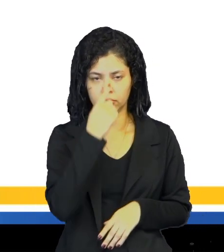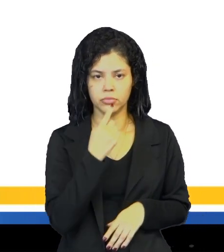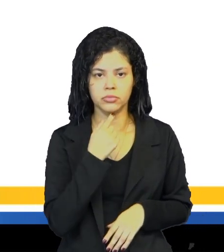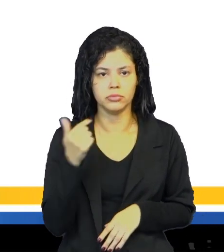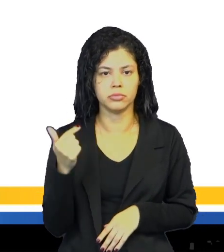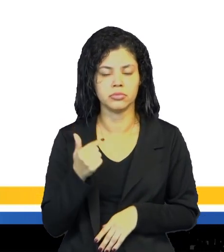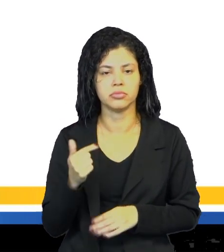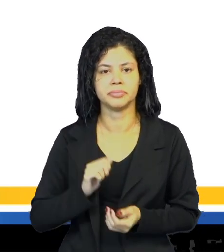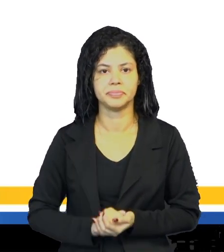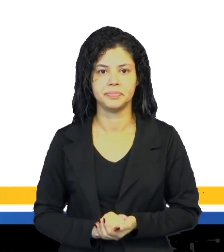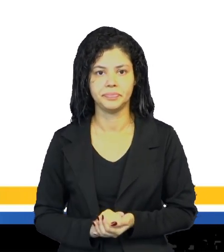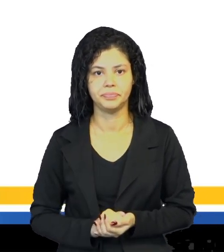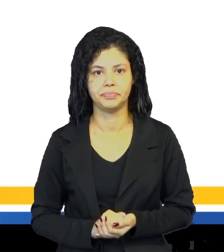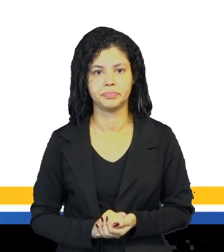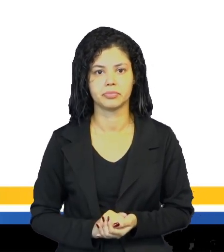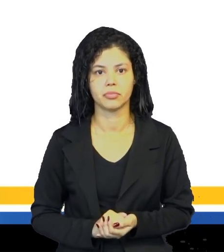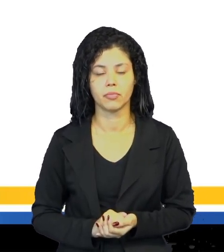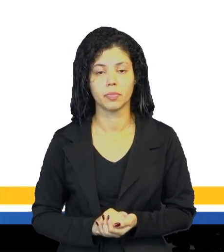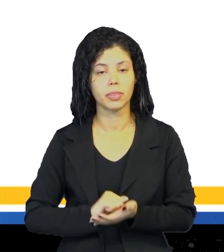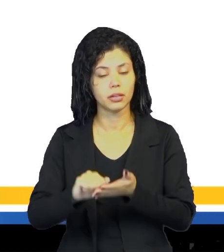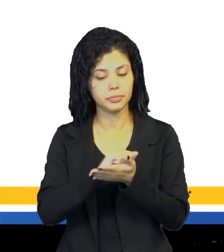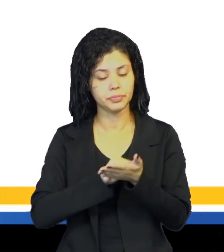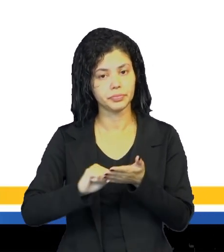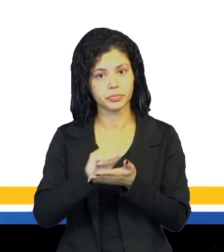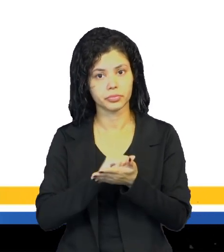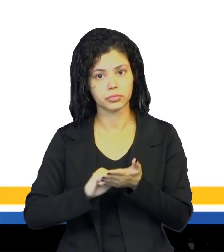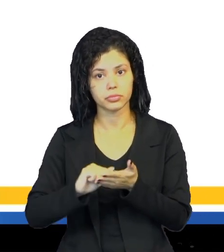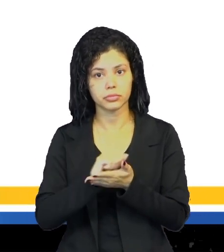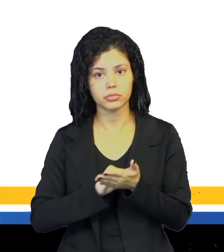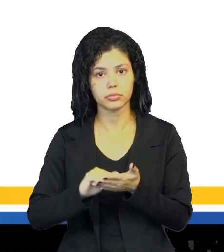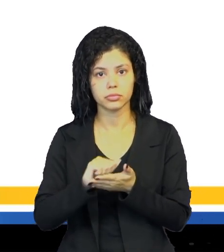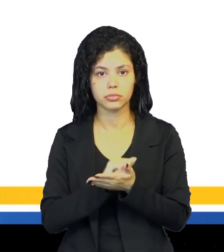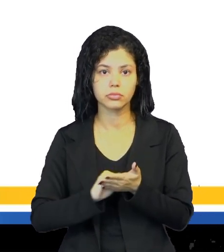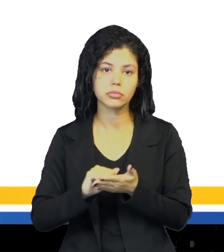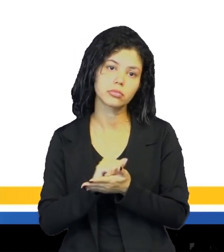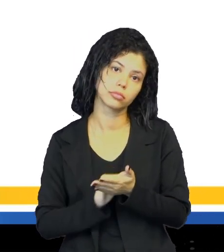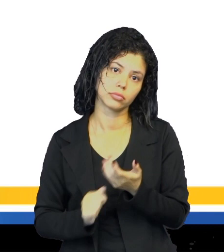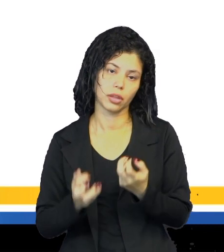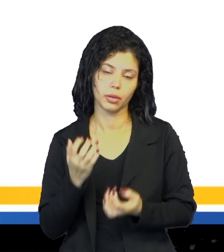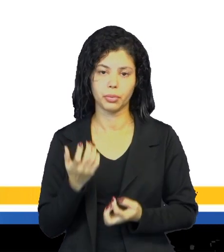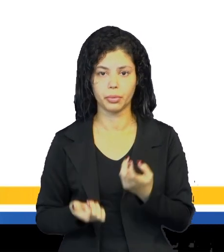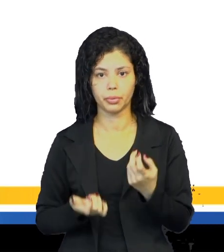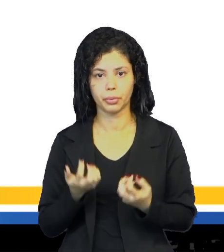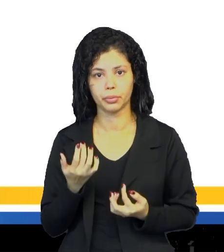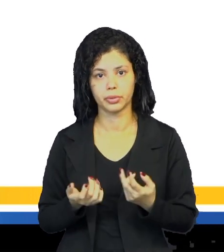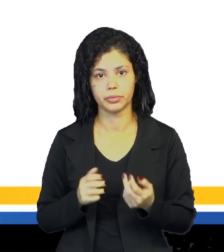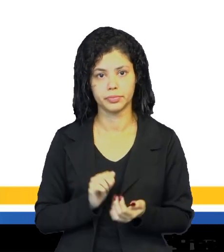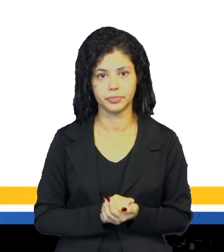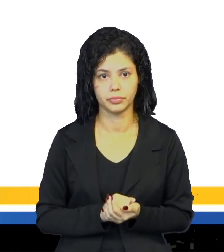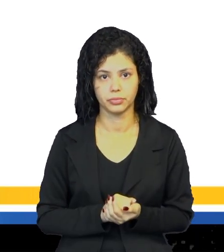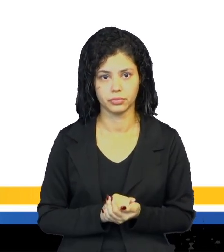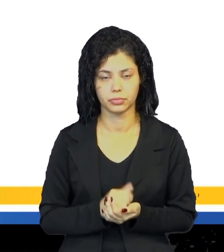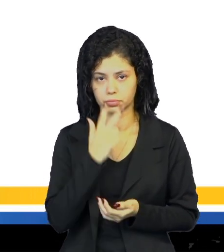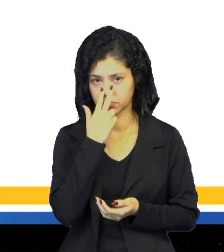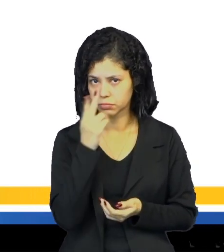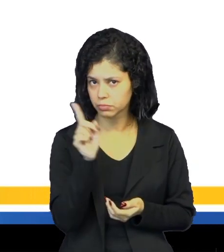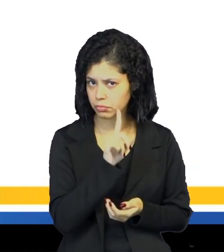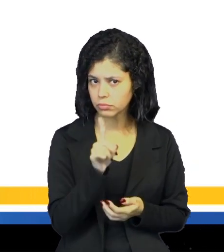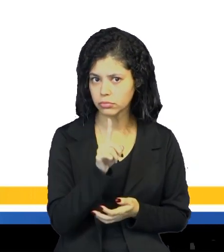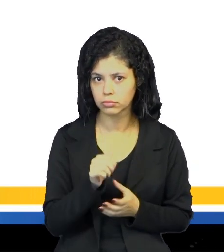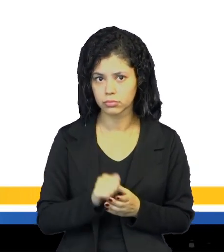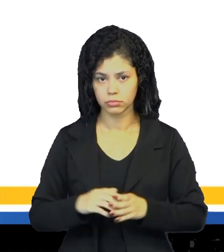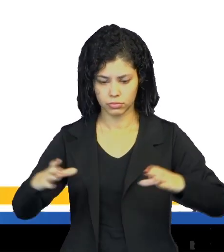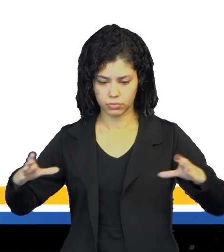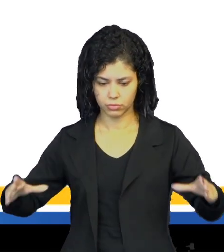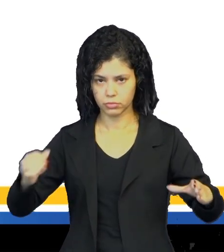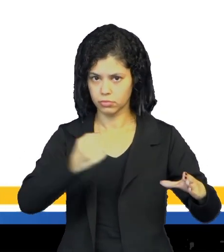ali, né. Uma senhora lavando a louça, né. Tem um fogão ali. Com uma panelinha assim. Não parece aquele estacho ou